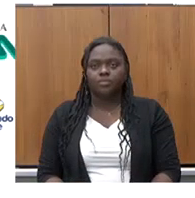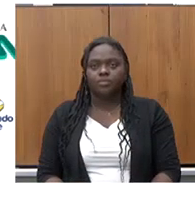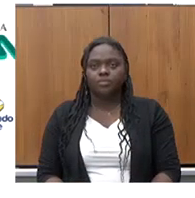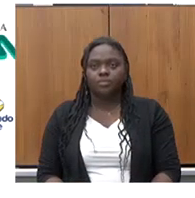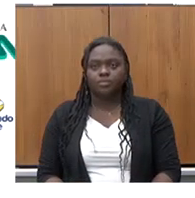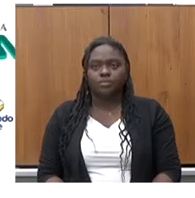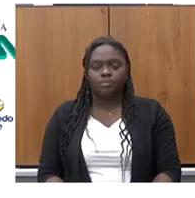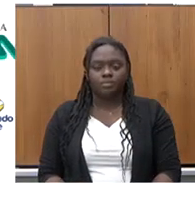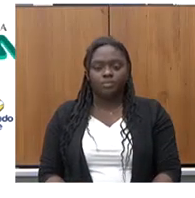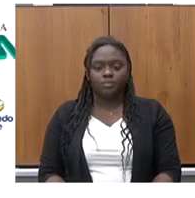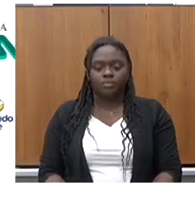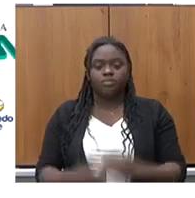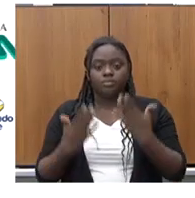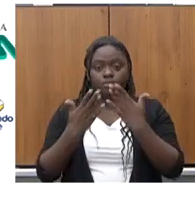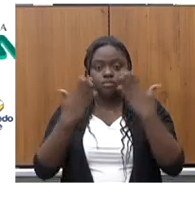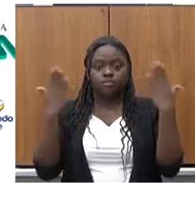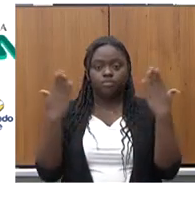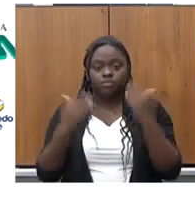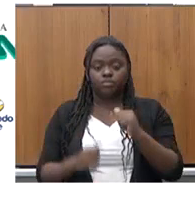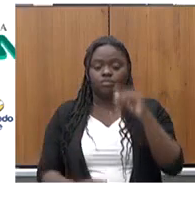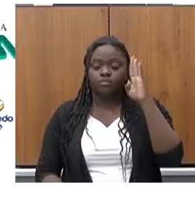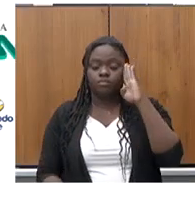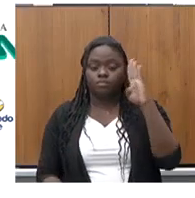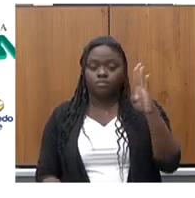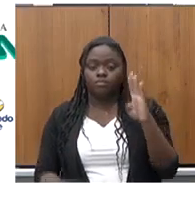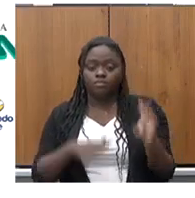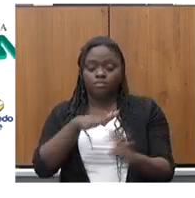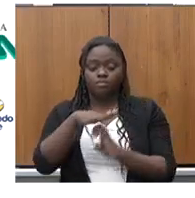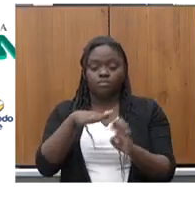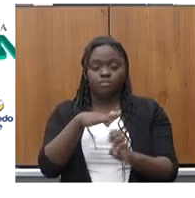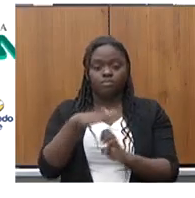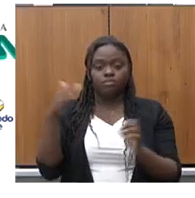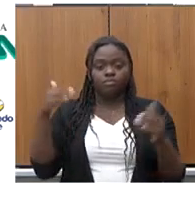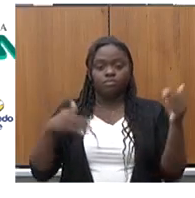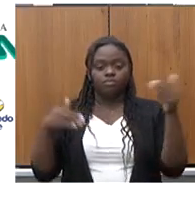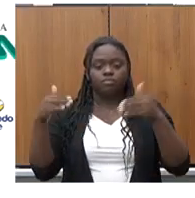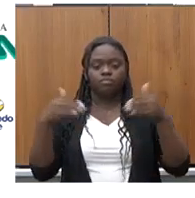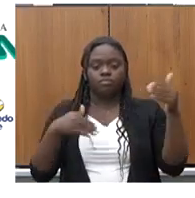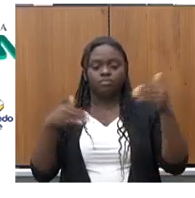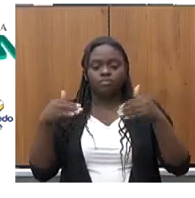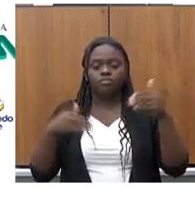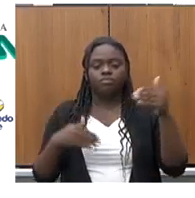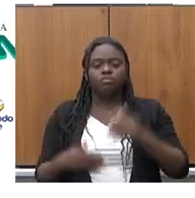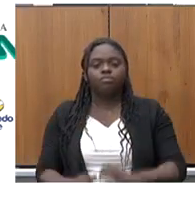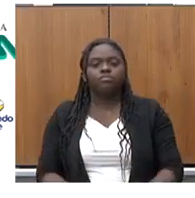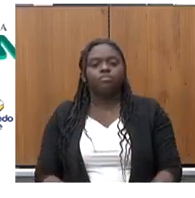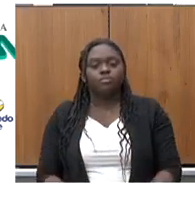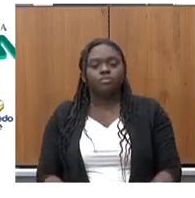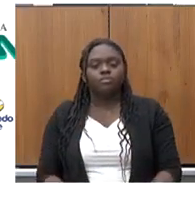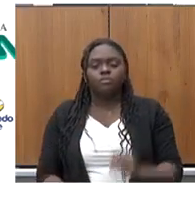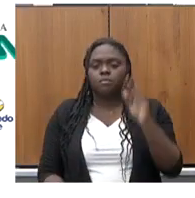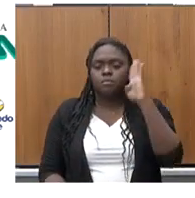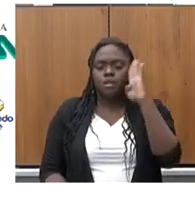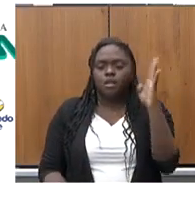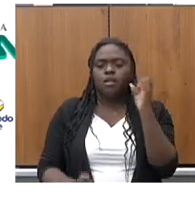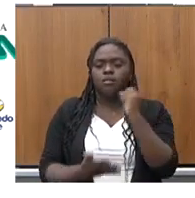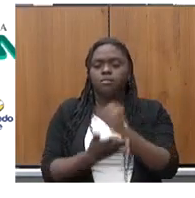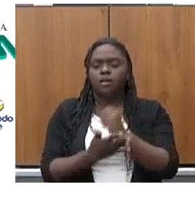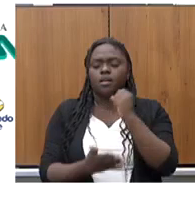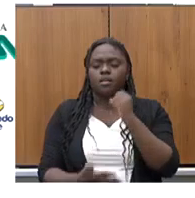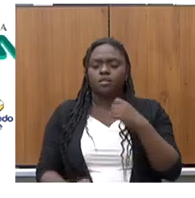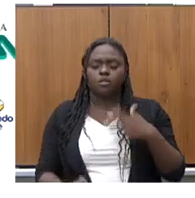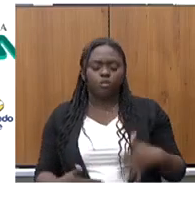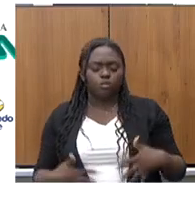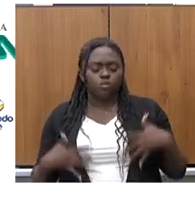Aqui nós vemos as principais empresas que vieram, as principais marcas que muito nos